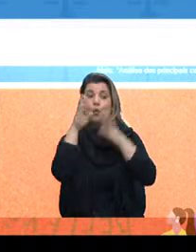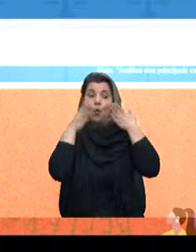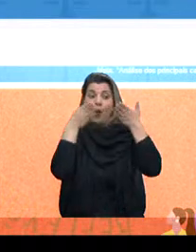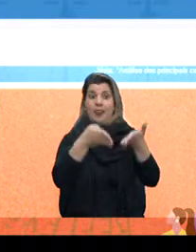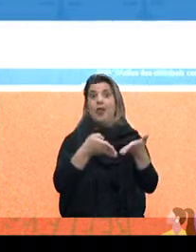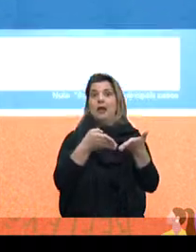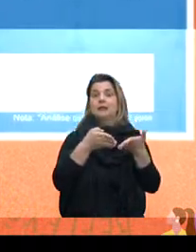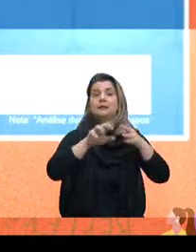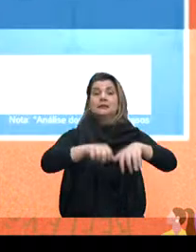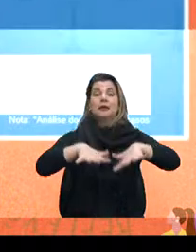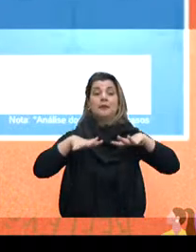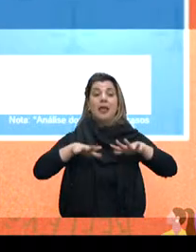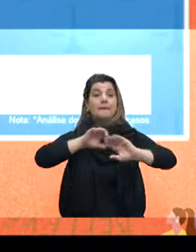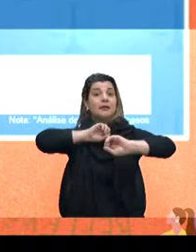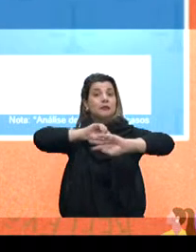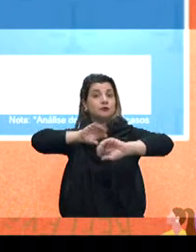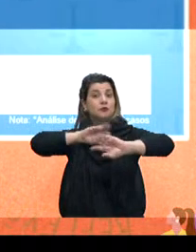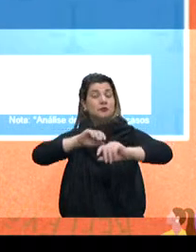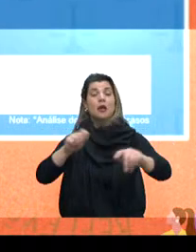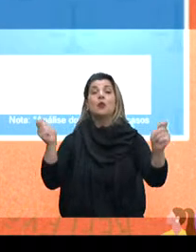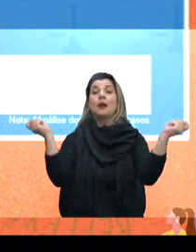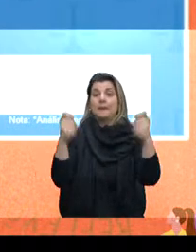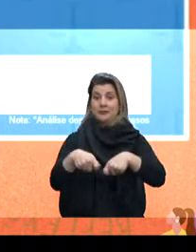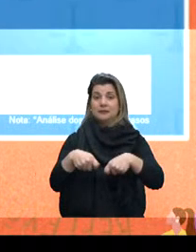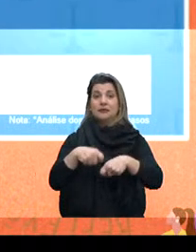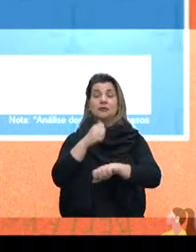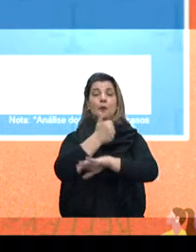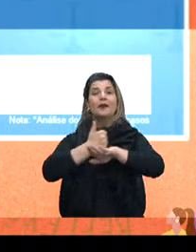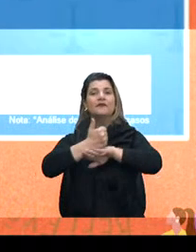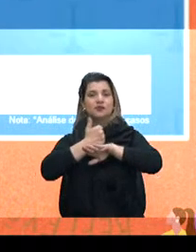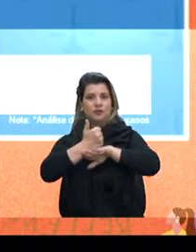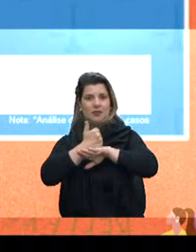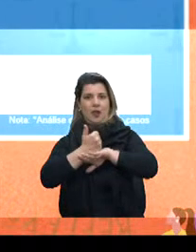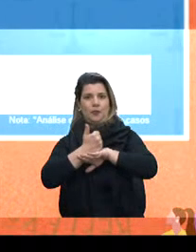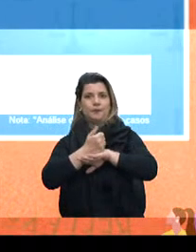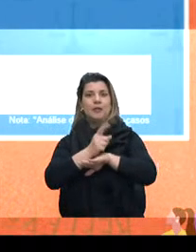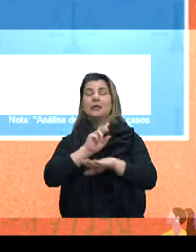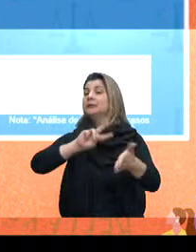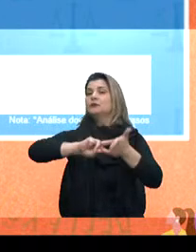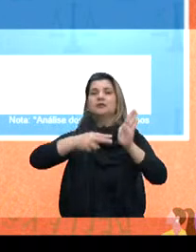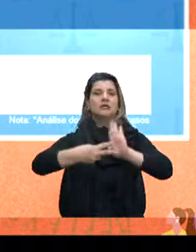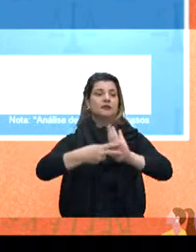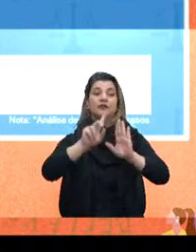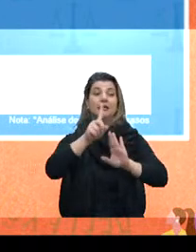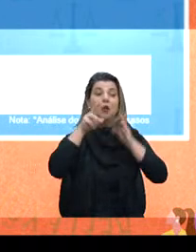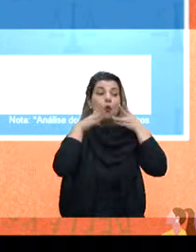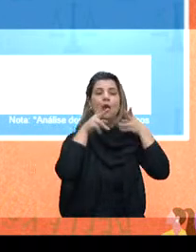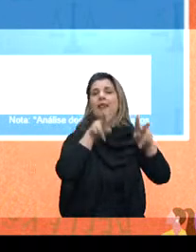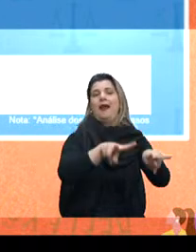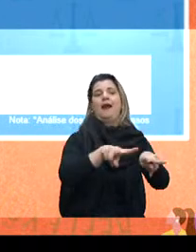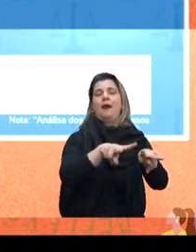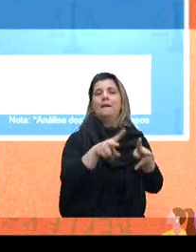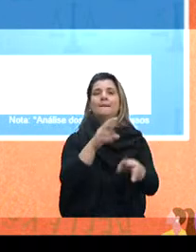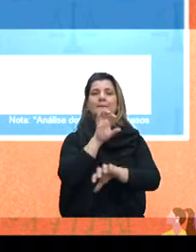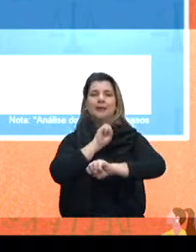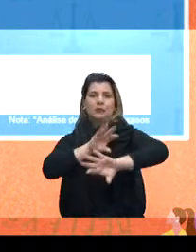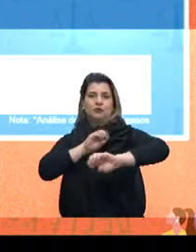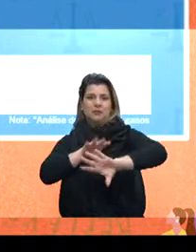educação, em especial para a capacitação profissional. Não quer dizer não dar olhar para a educação, quer dizer que é